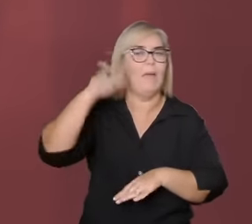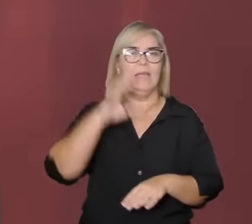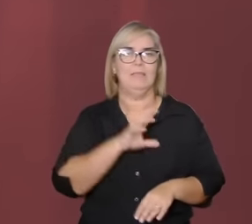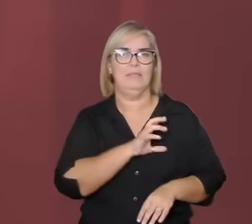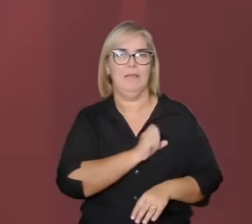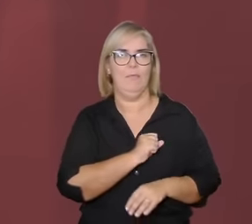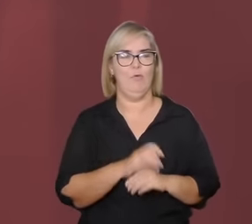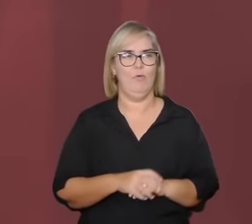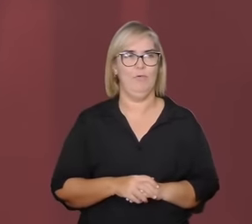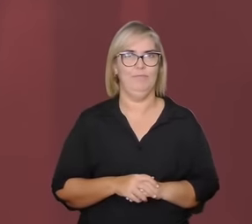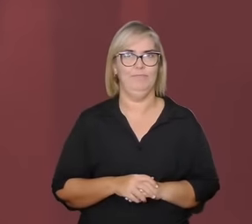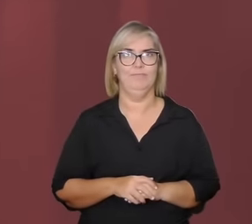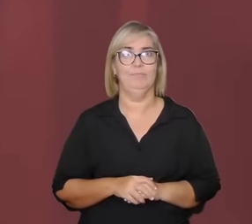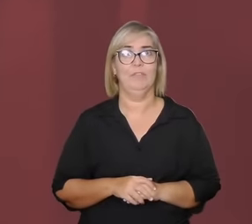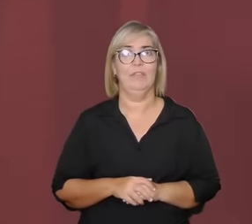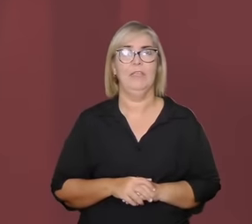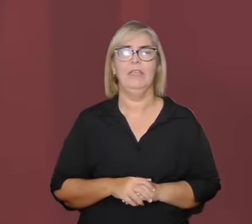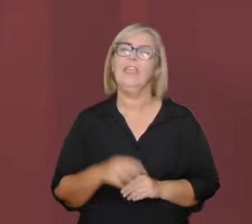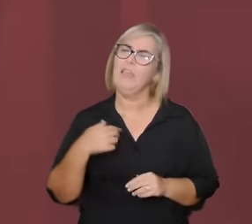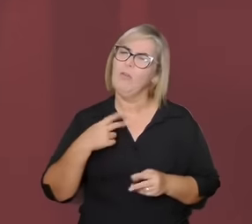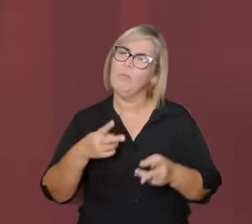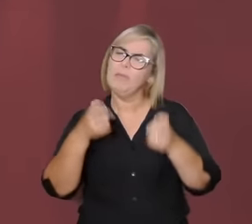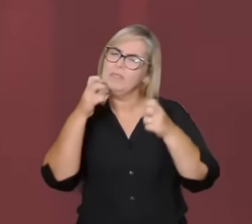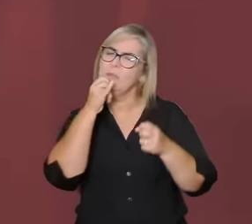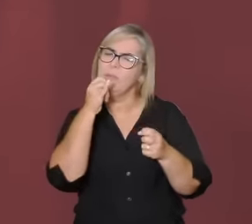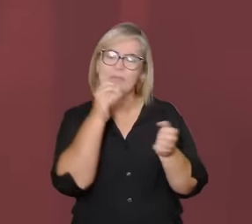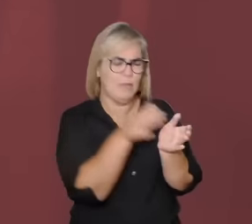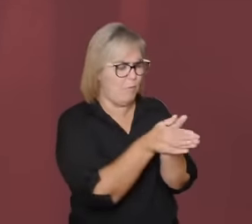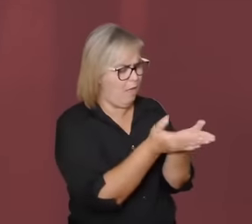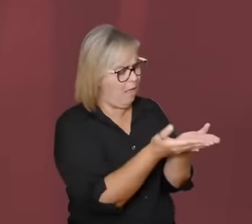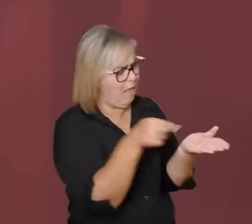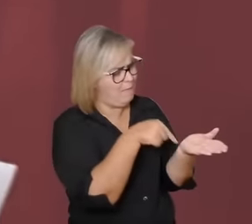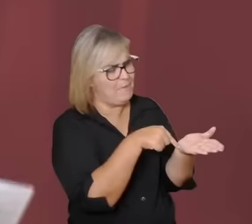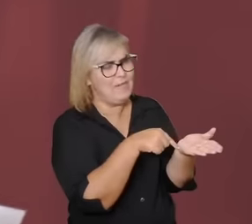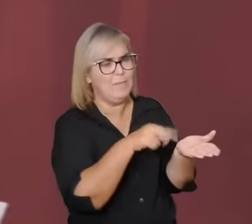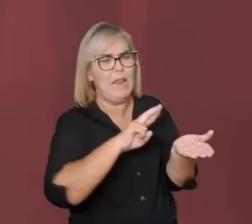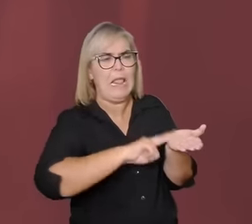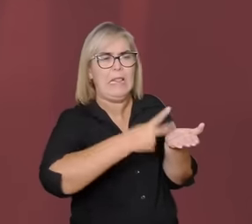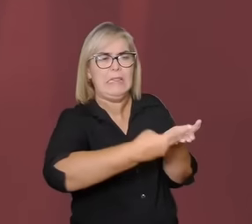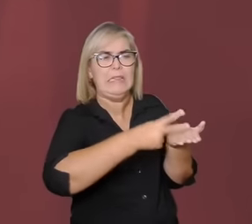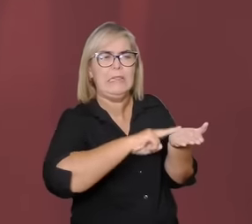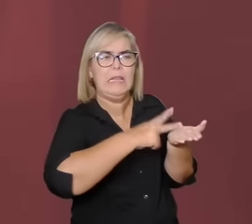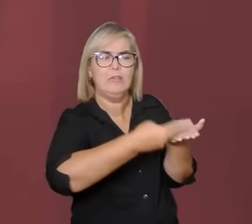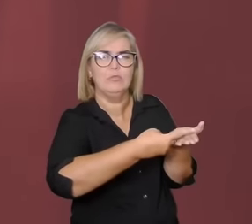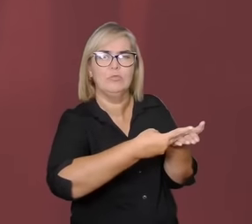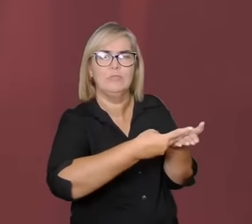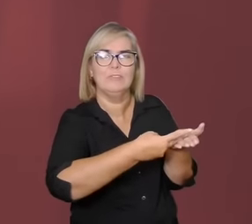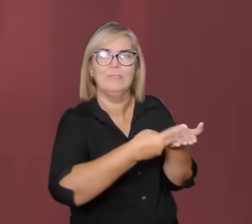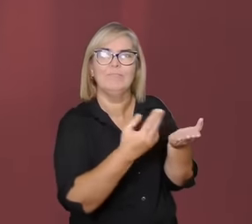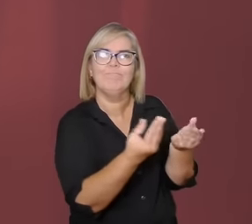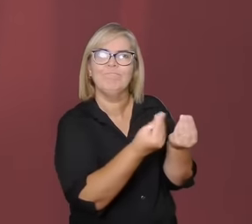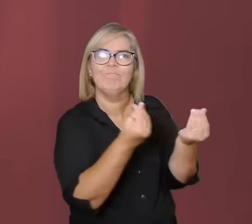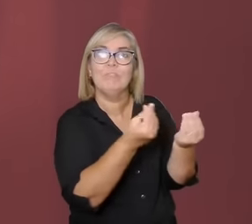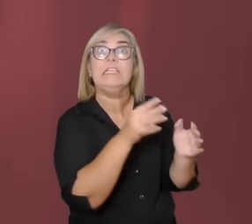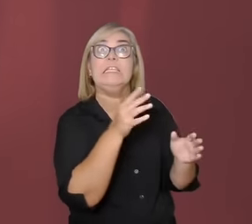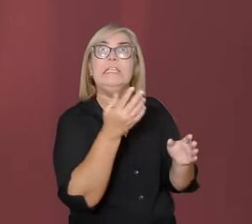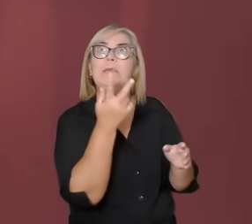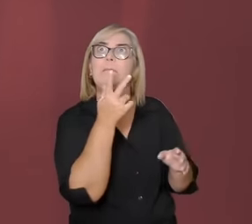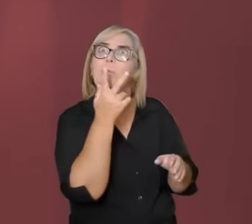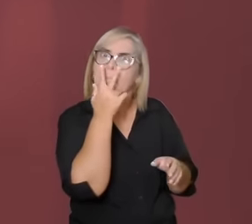interpretação do texto bíblico que levava talvez hoje analisando esse conceito que eu achei muito interessante dessa cosmofobia